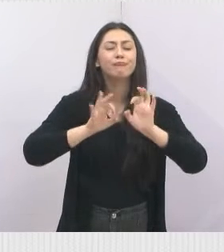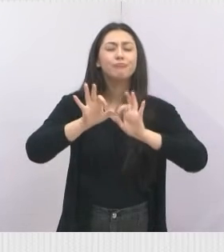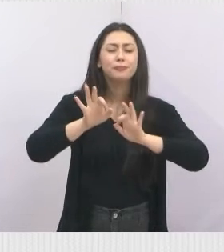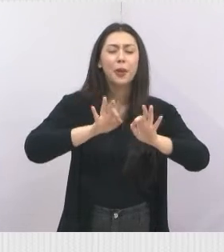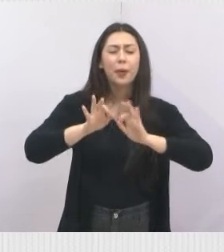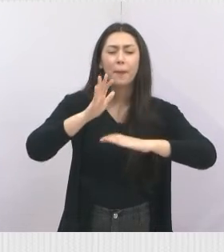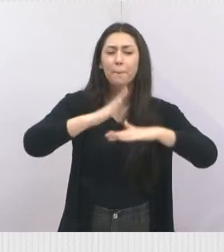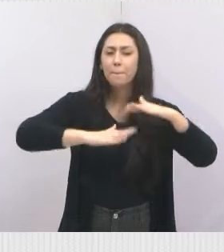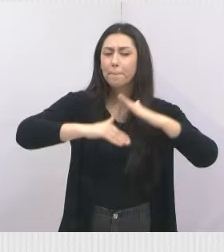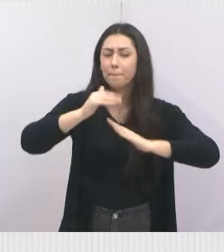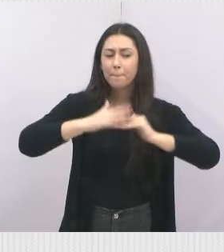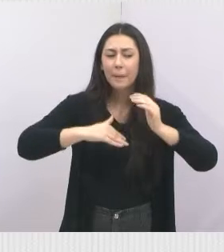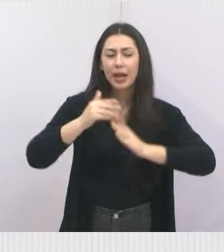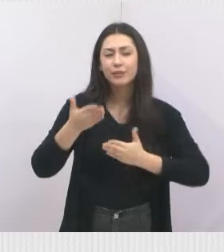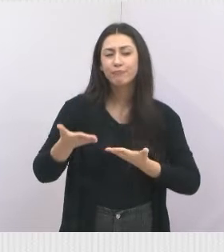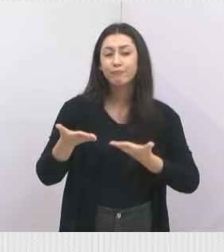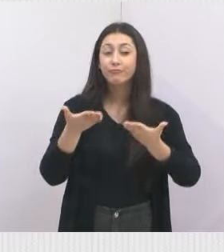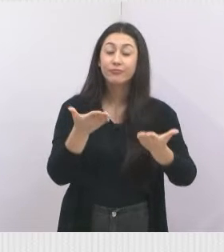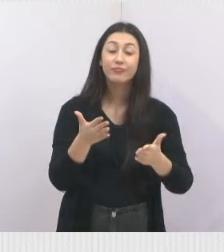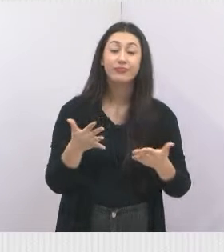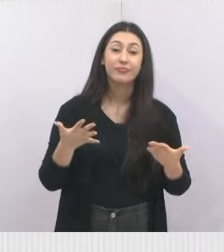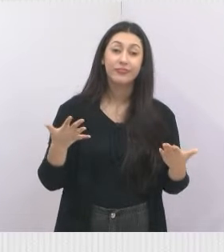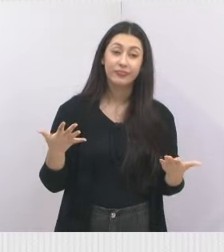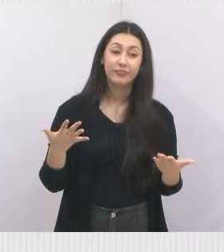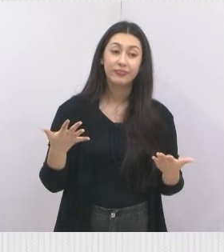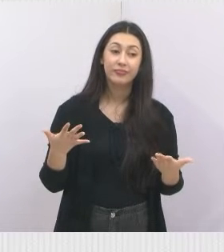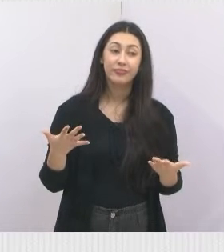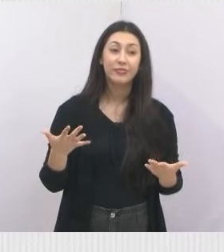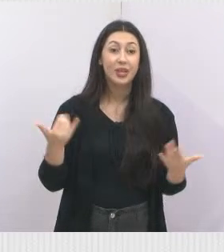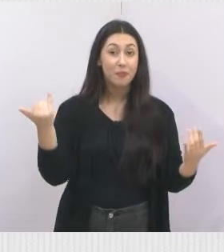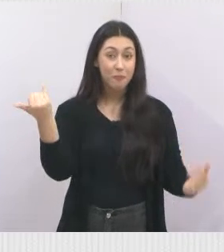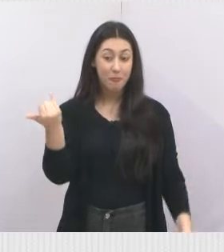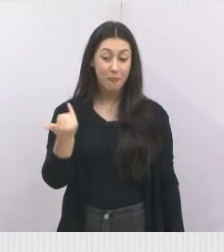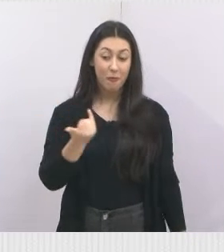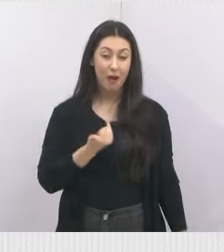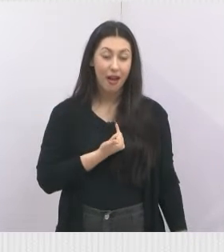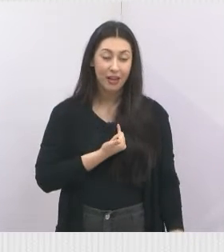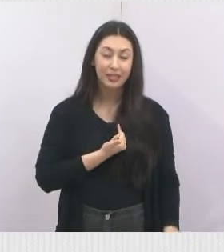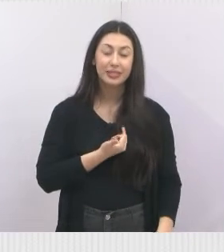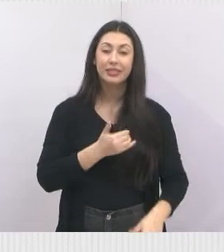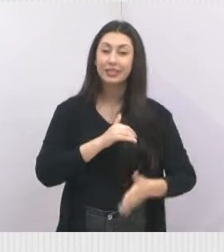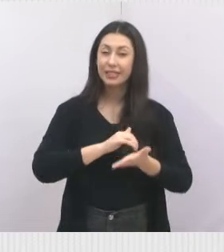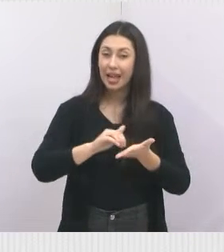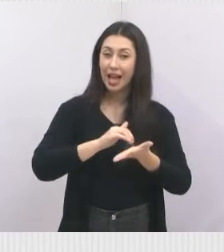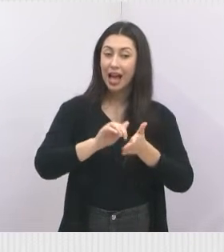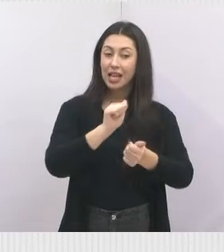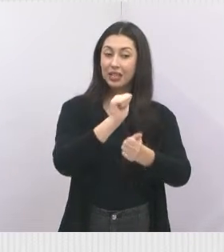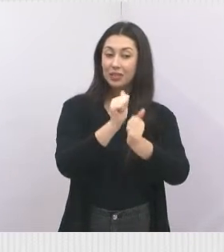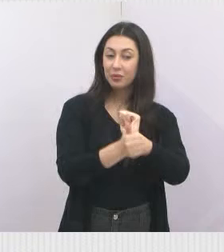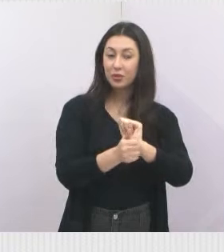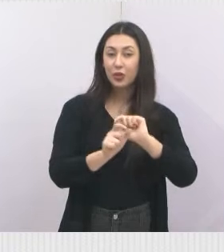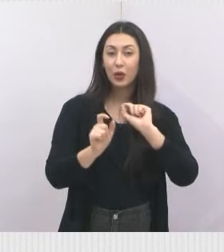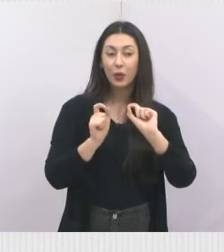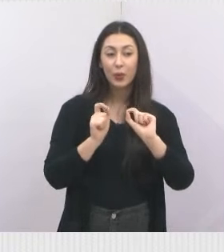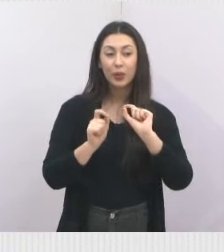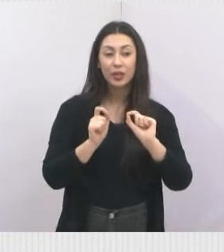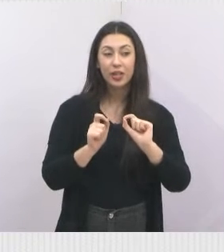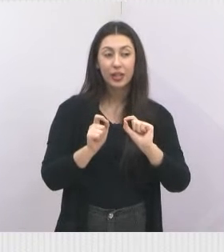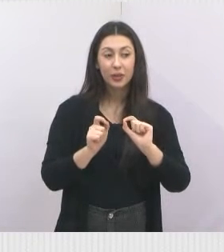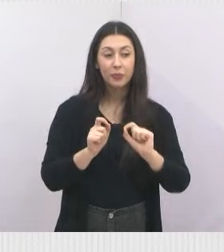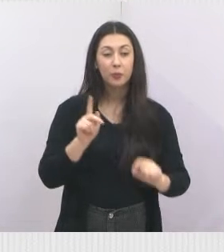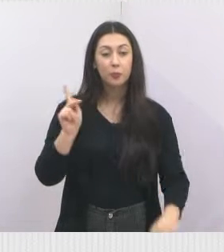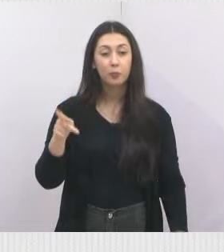lá para o Lago Azul. E aí eu recebi a grata notícia, tanto da Secretaria de Esportes como da Aline, dizendo que o